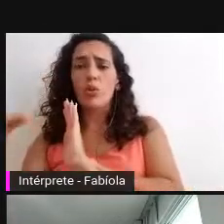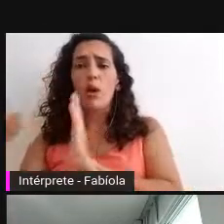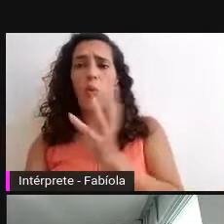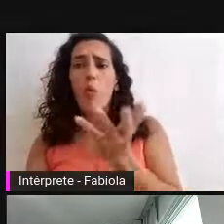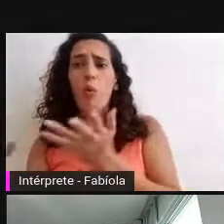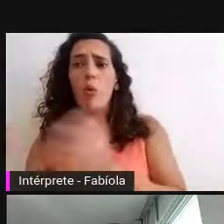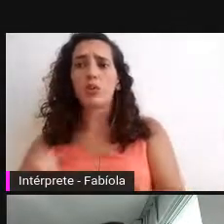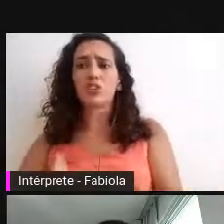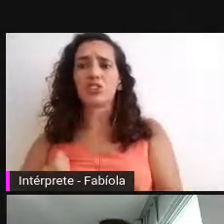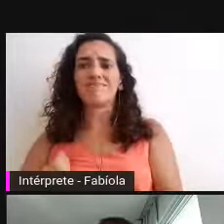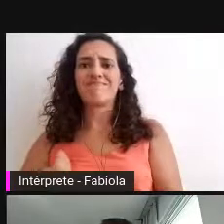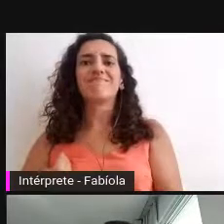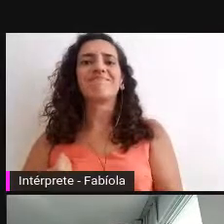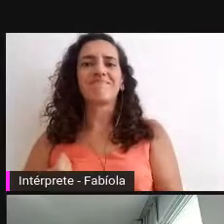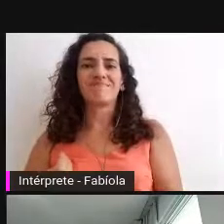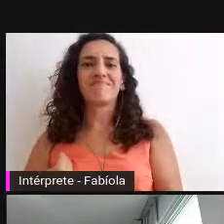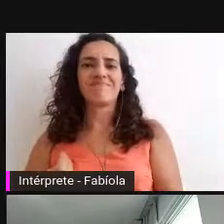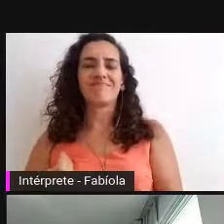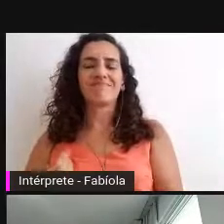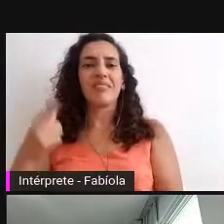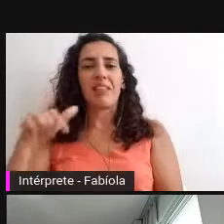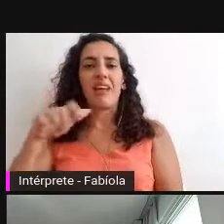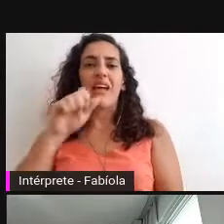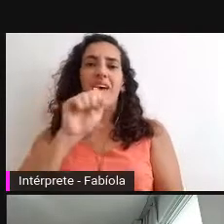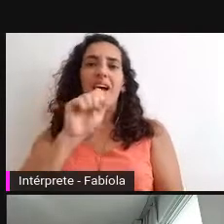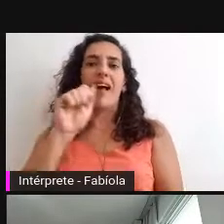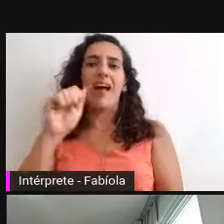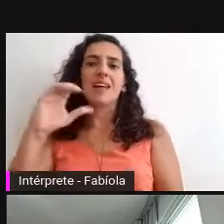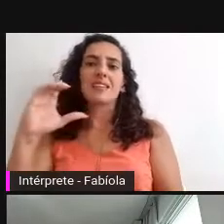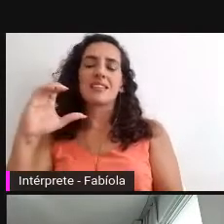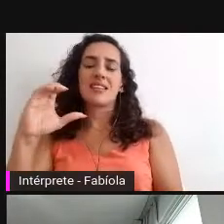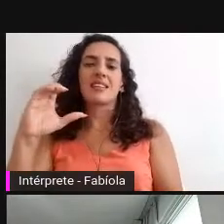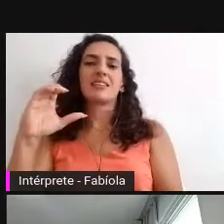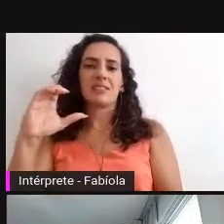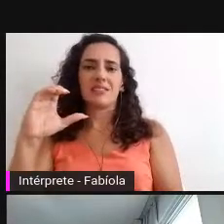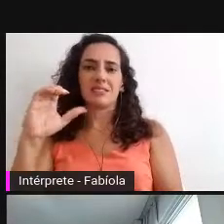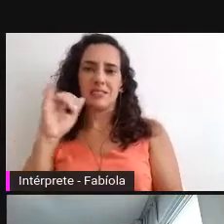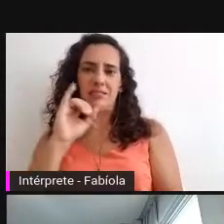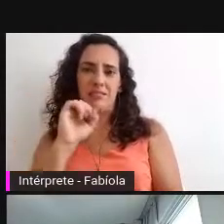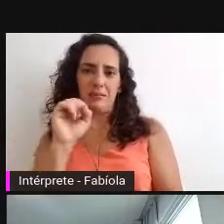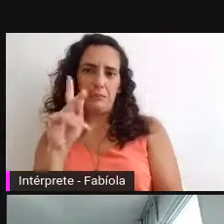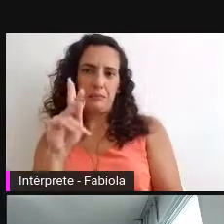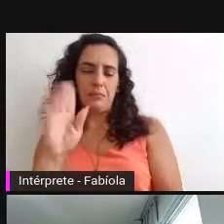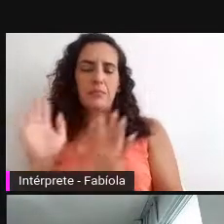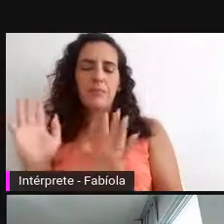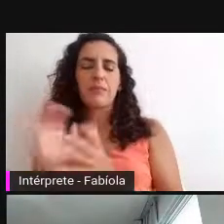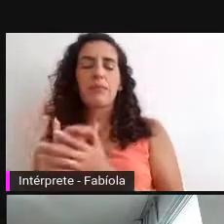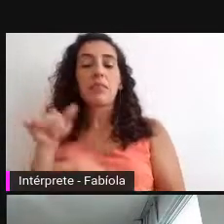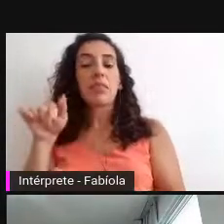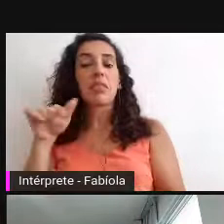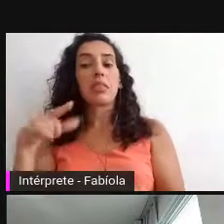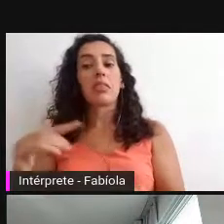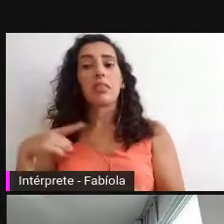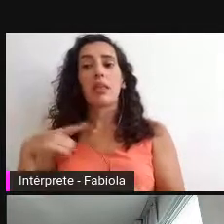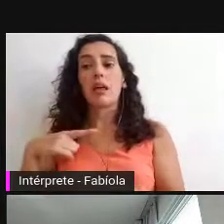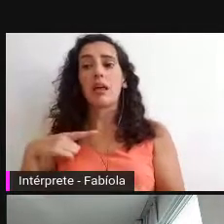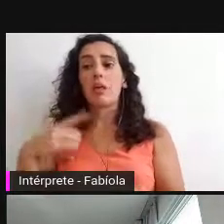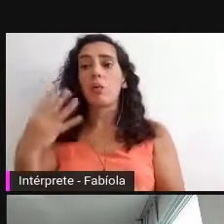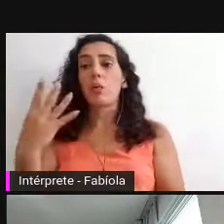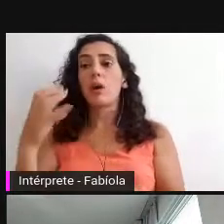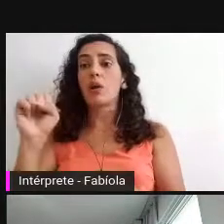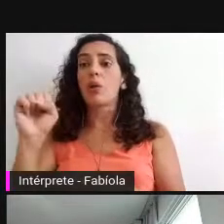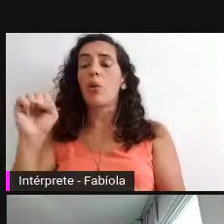preservação digital, que é o AAC. O AAC possui 48 canais, enquanto que o